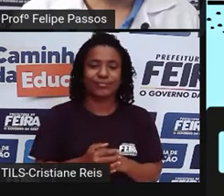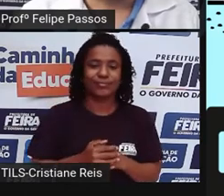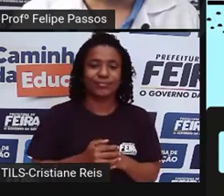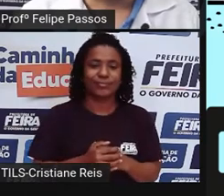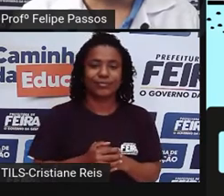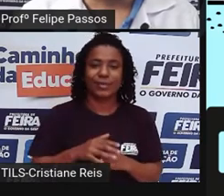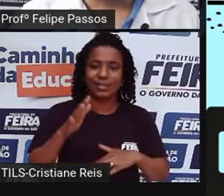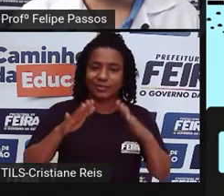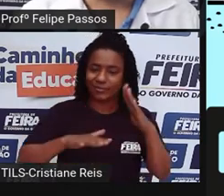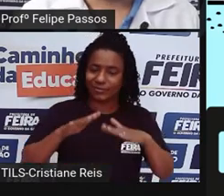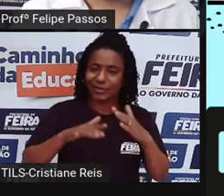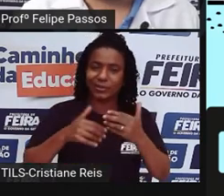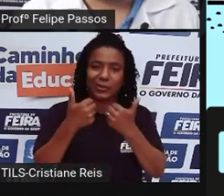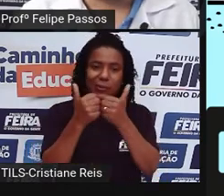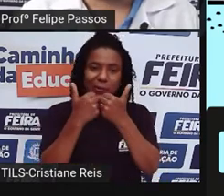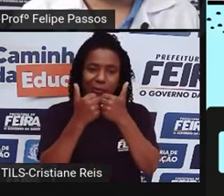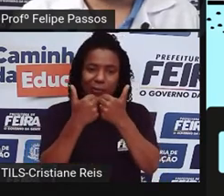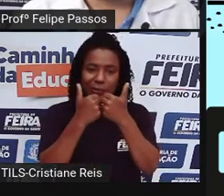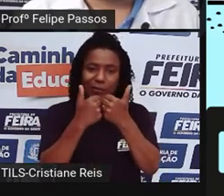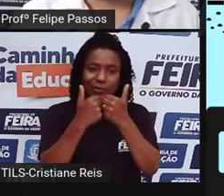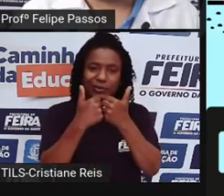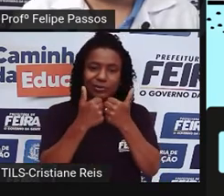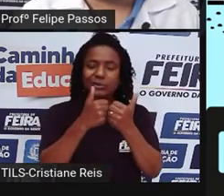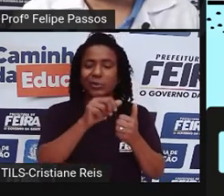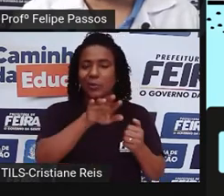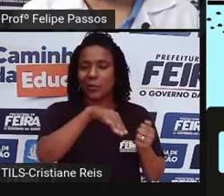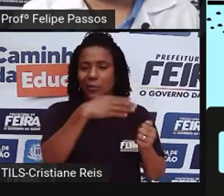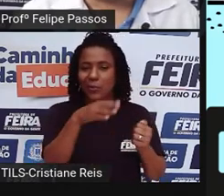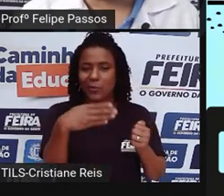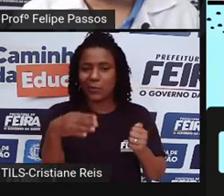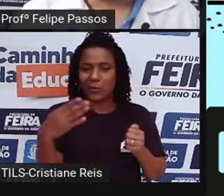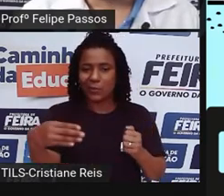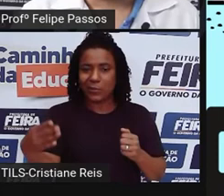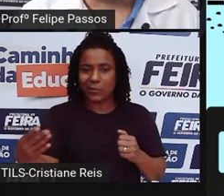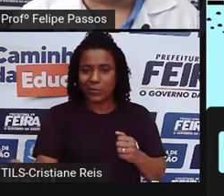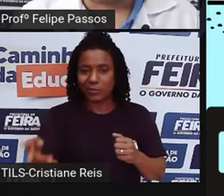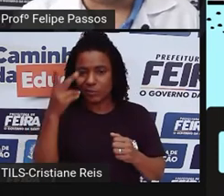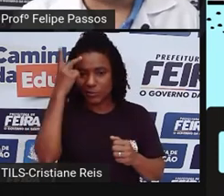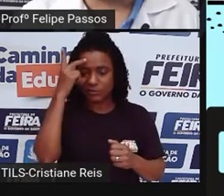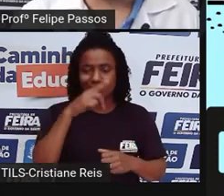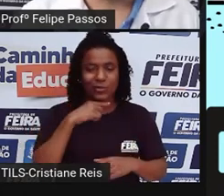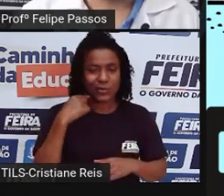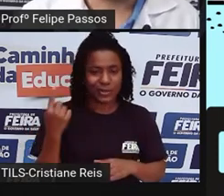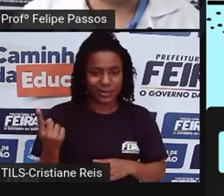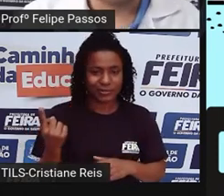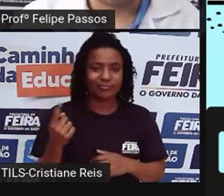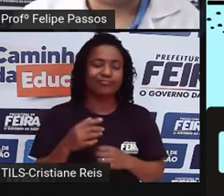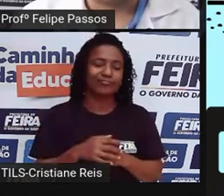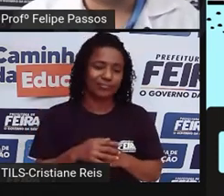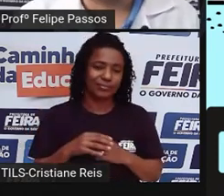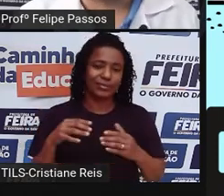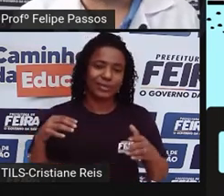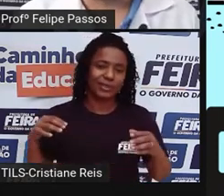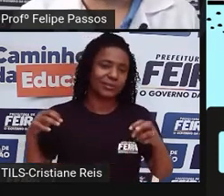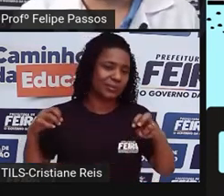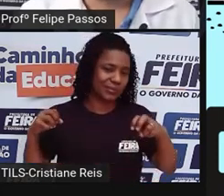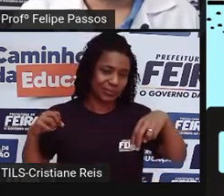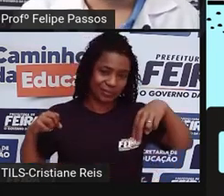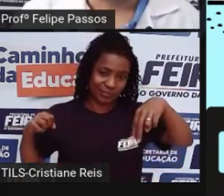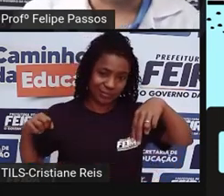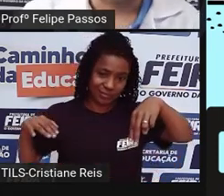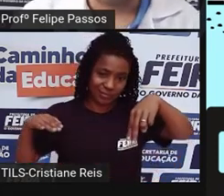ônibus que tombou, é muito triste, está cheio de gente ali dentro, atropelamentos, um carro que capota,